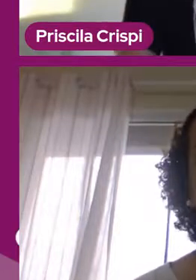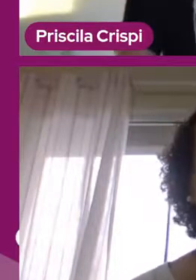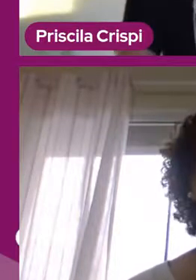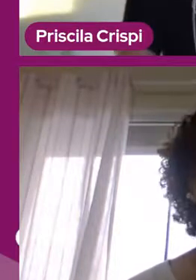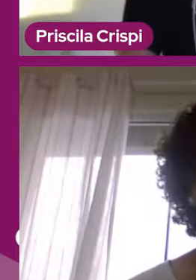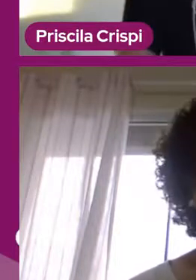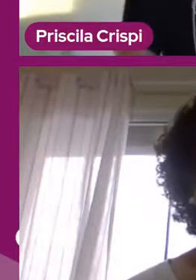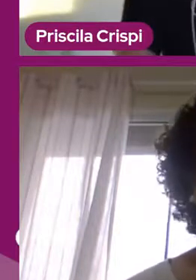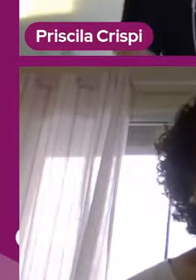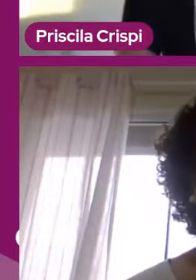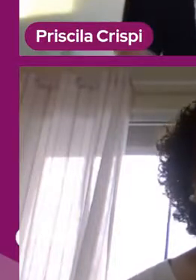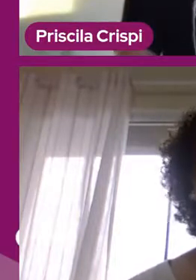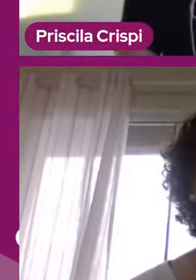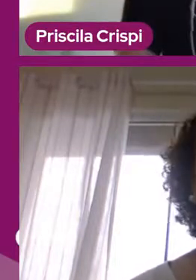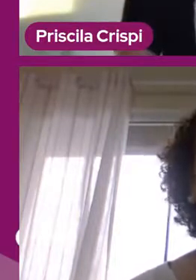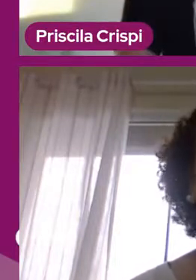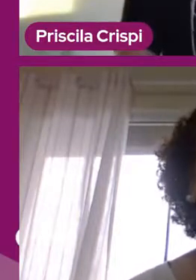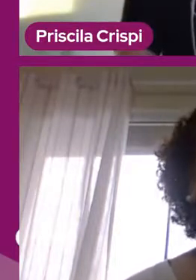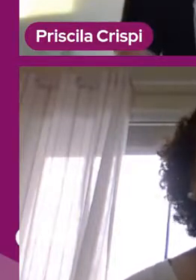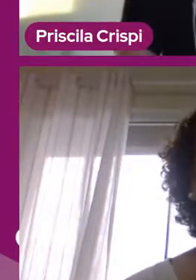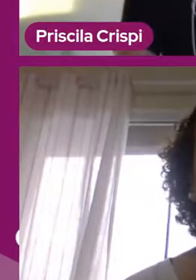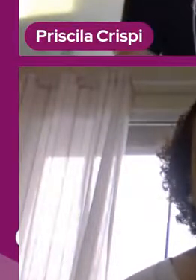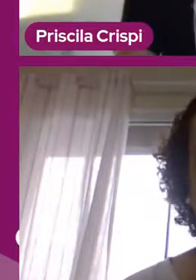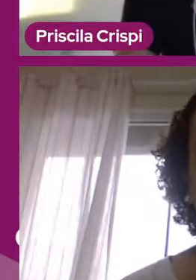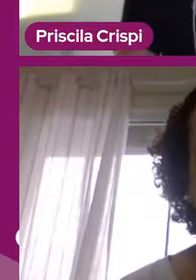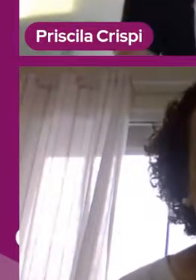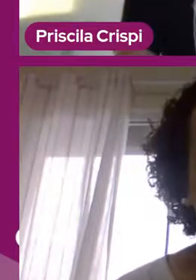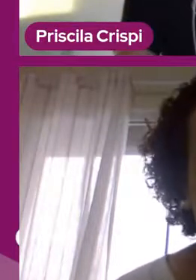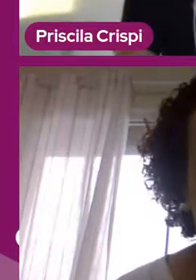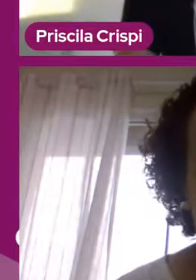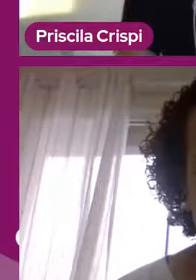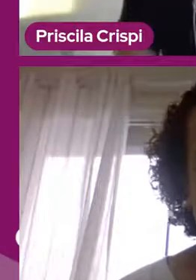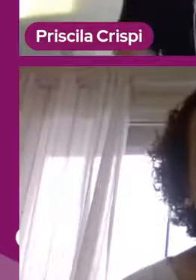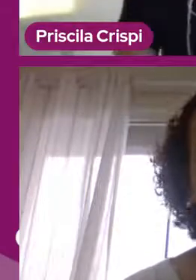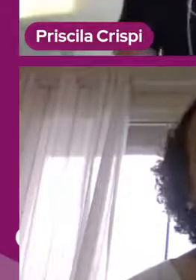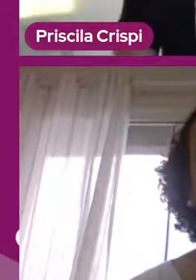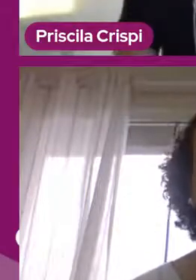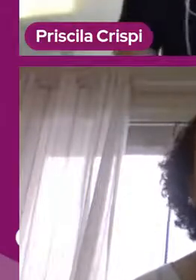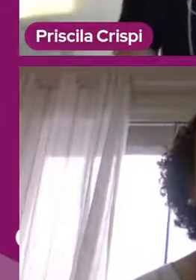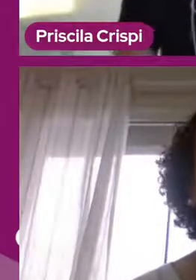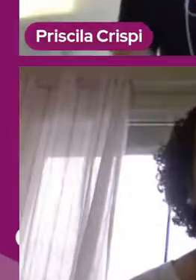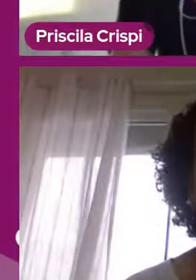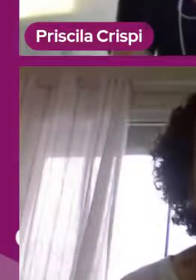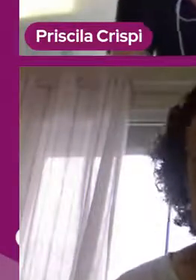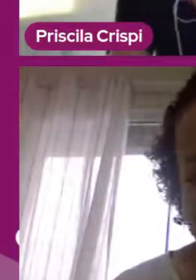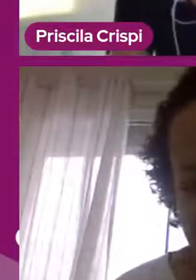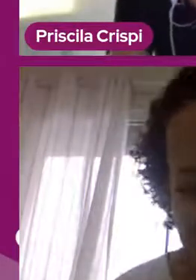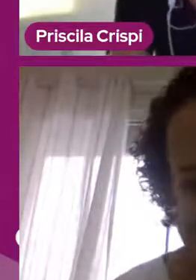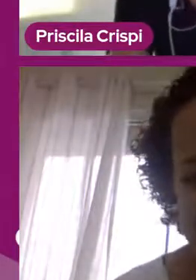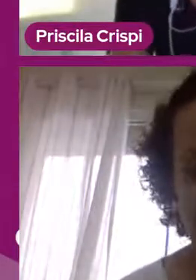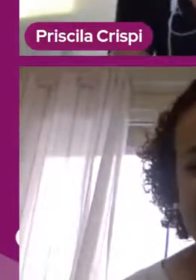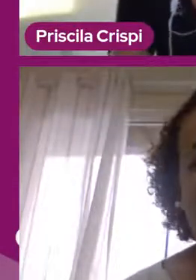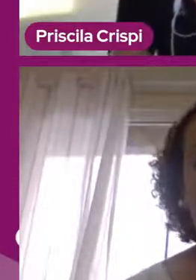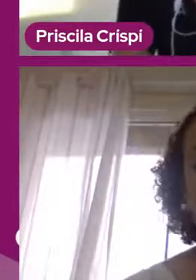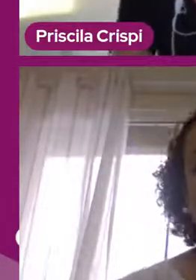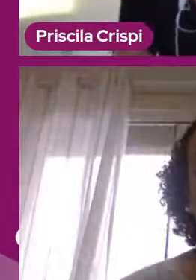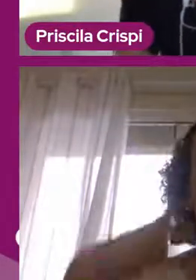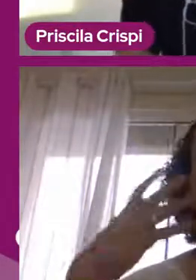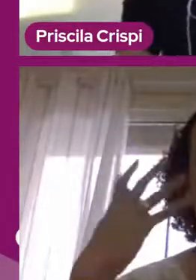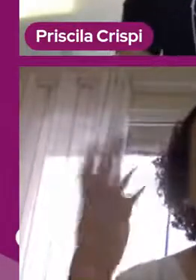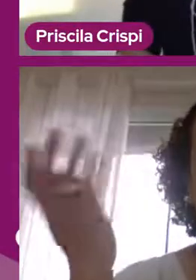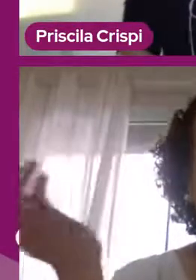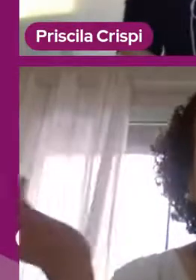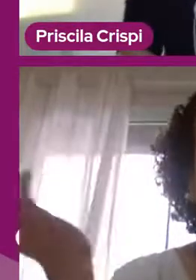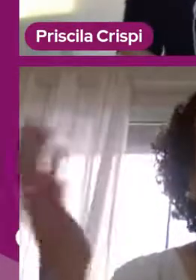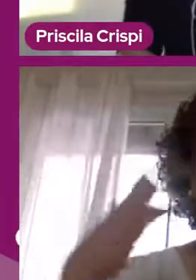sobre a sua prática, né? Com a ciência. Daí eu fiquei bem preocupada. Eu falei, nossa, mas falar de ciência... Porque